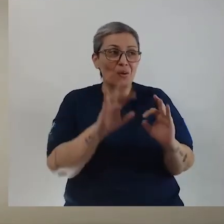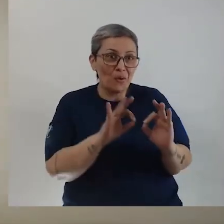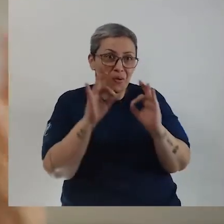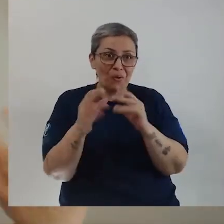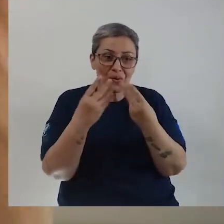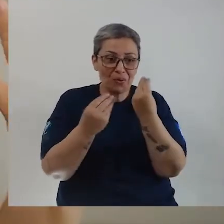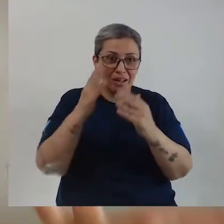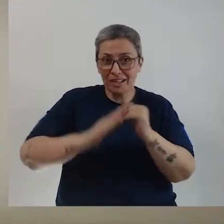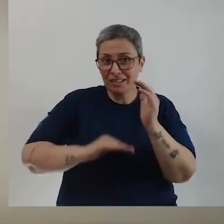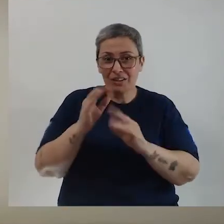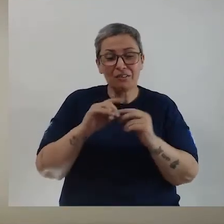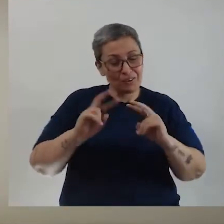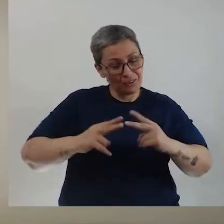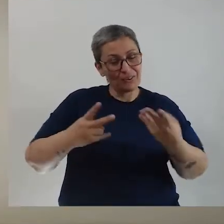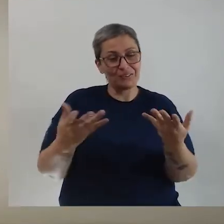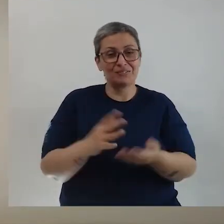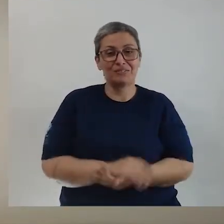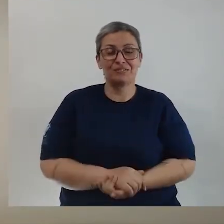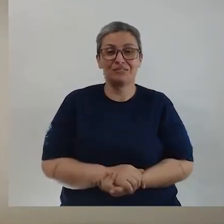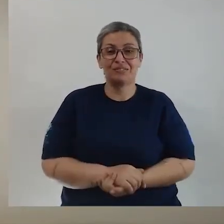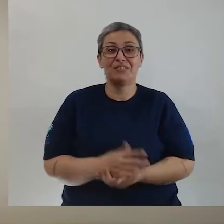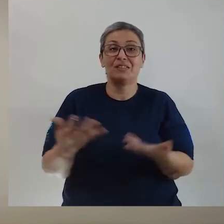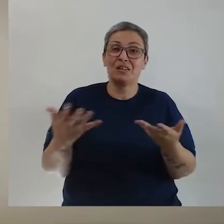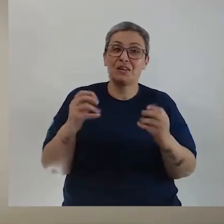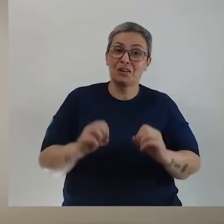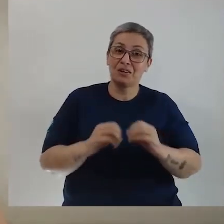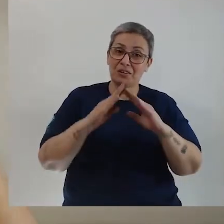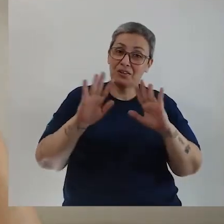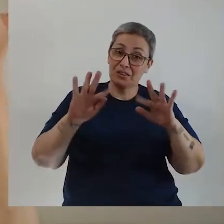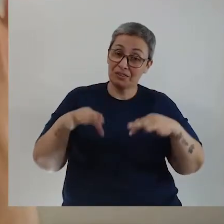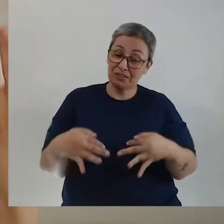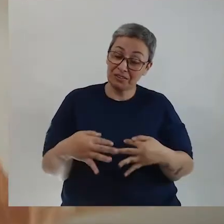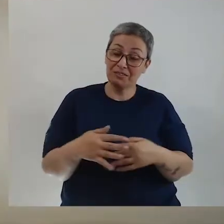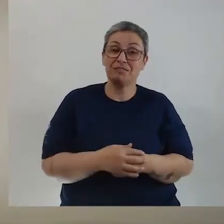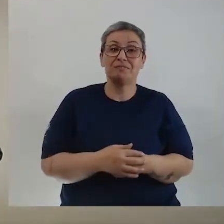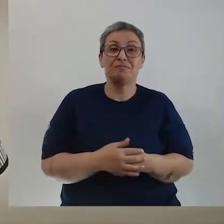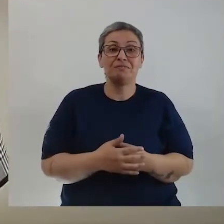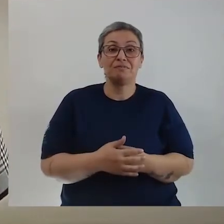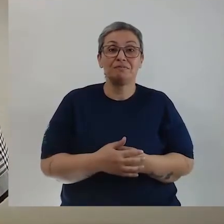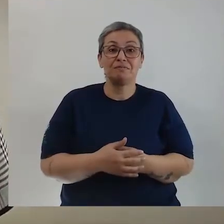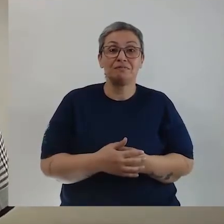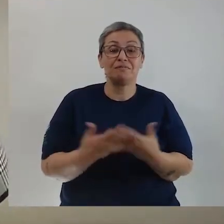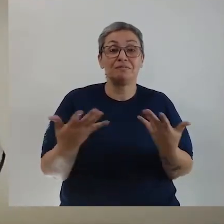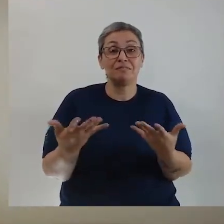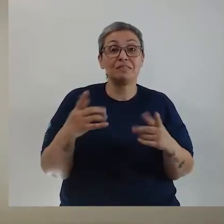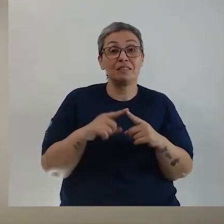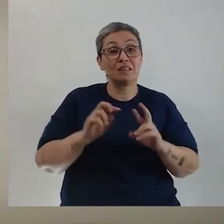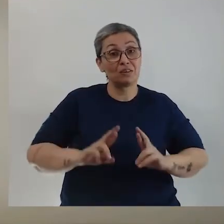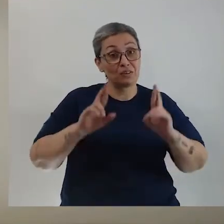ver o que vocês estão produzindo. Então, compartilha com a gente, tá bom? O programa de hoje está chegando ao fim